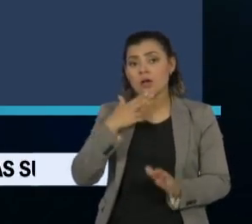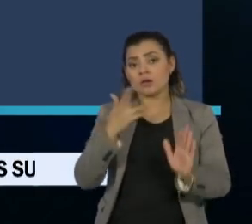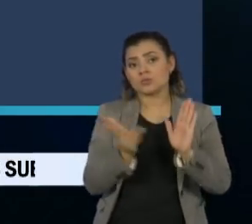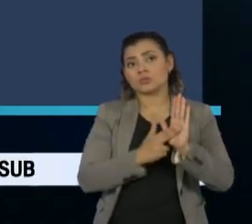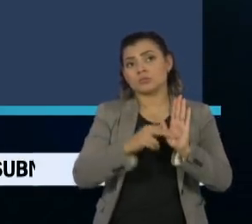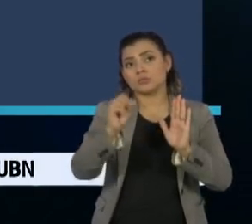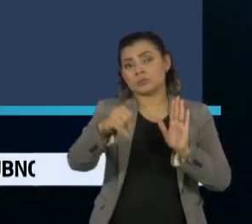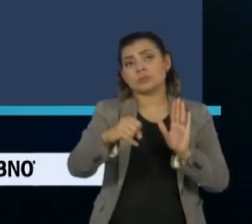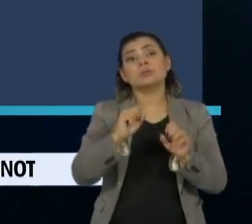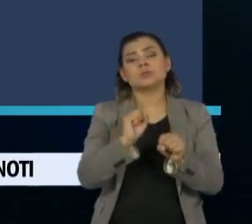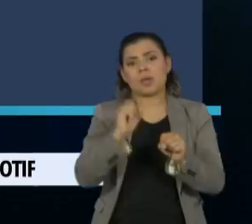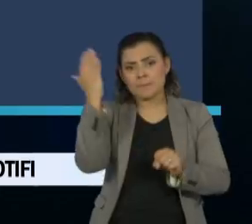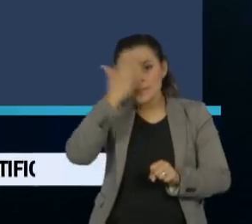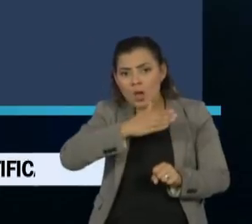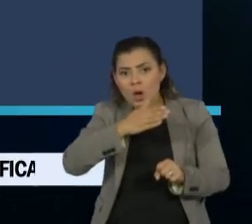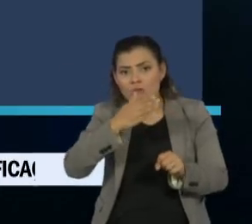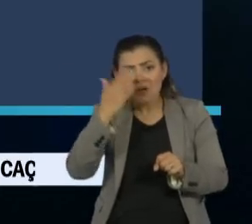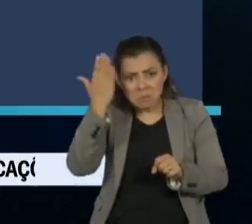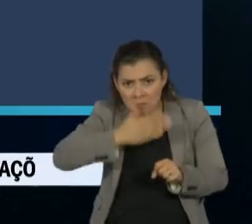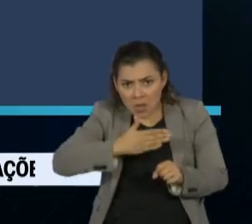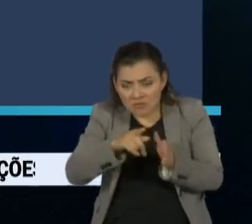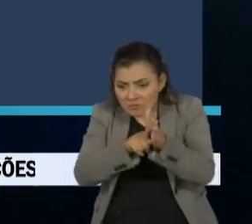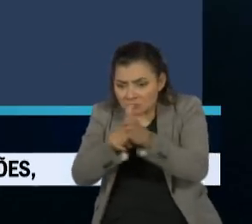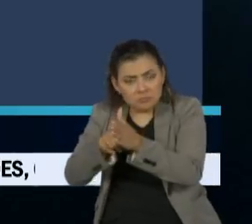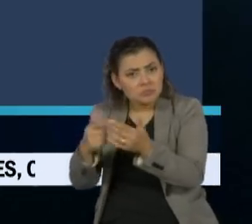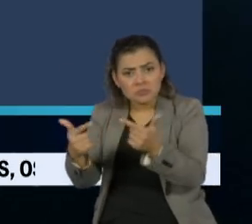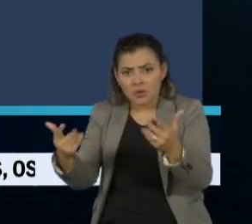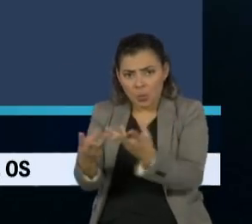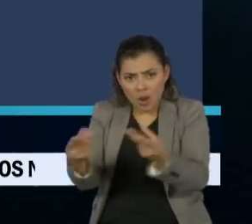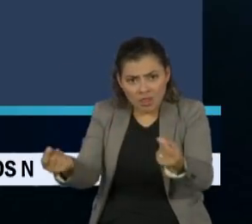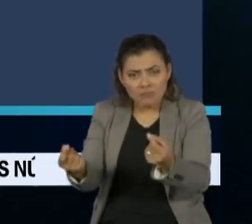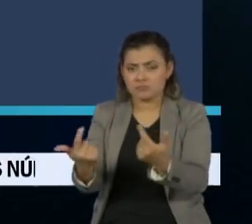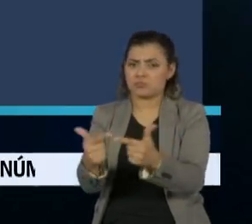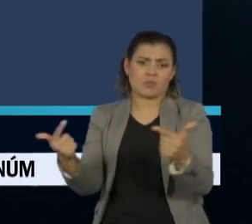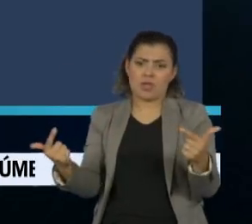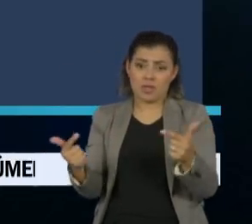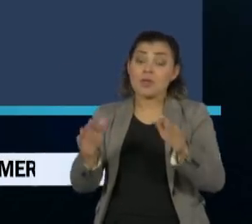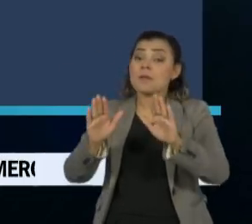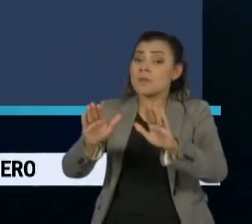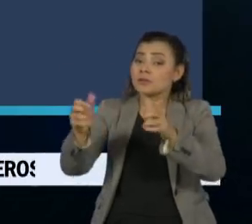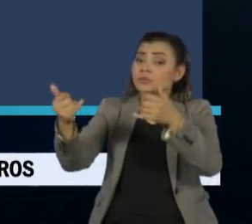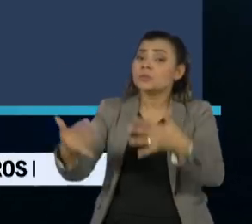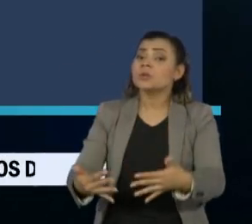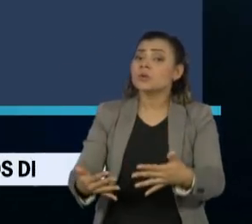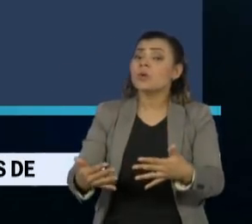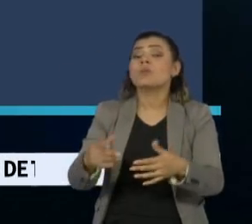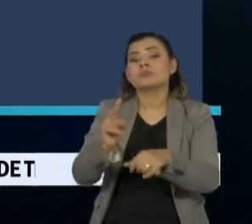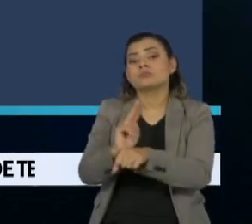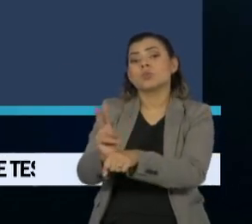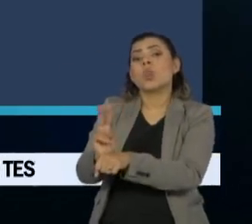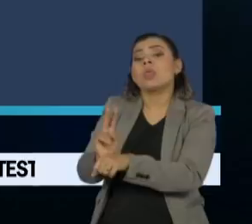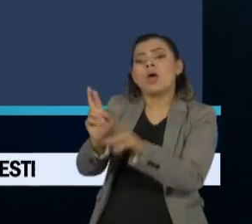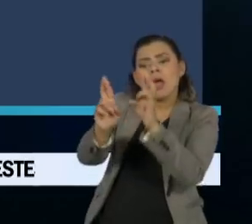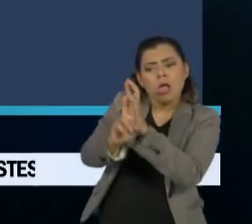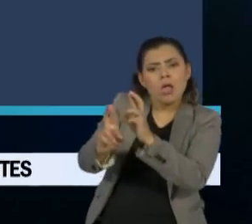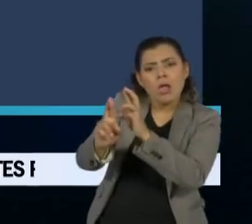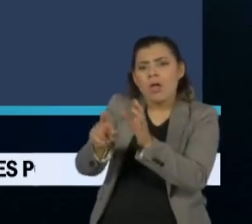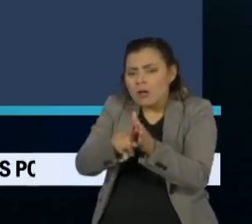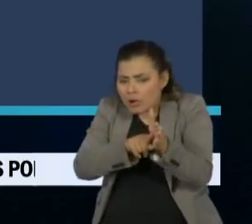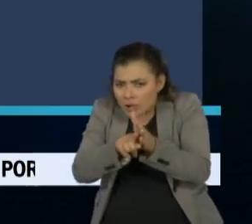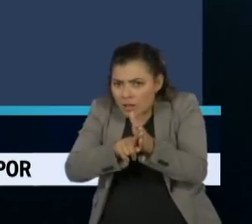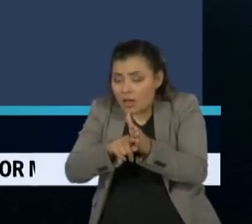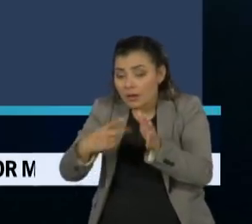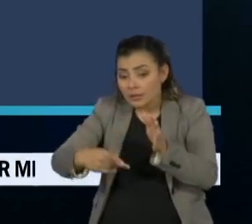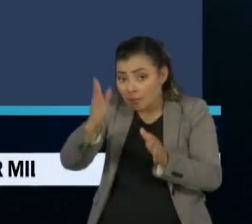existe comprovação científica sobre a eficácia da cloroquina, mas justificou que ela está sendo monitorada e usada no Brasil